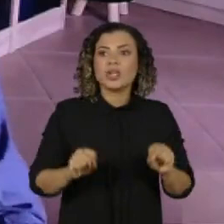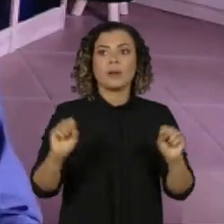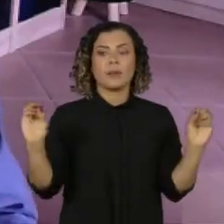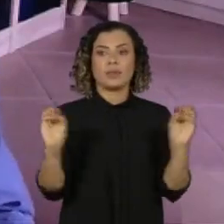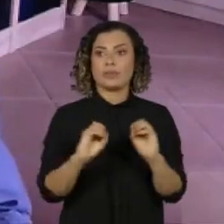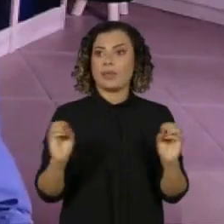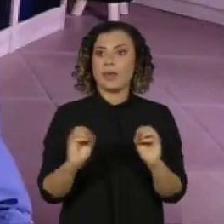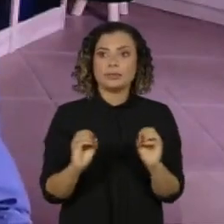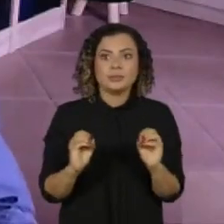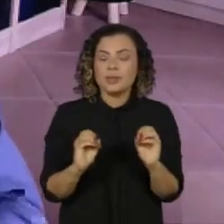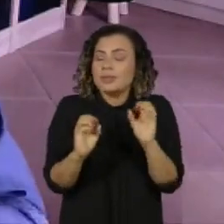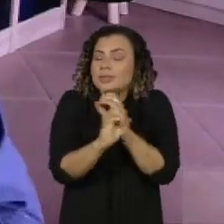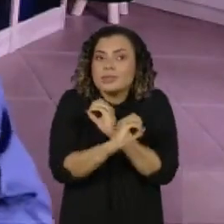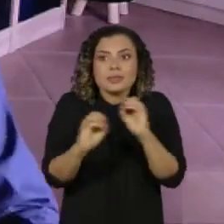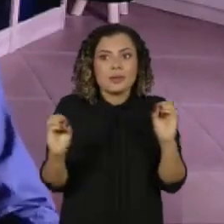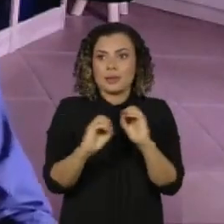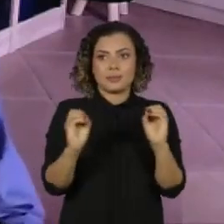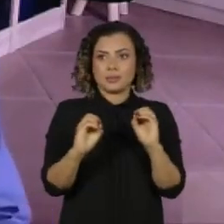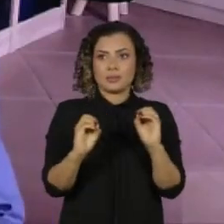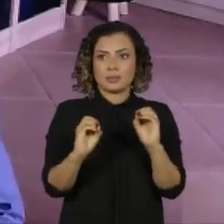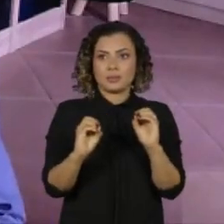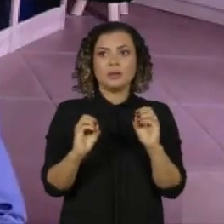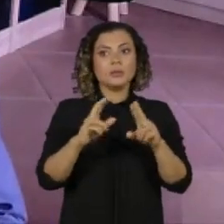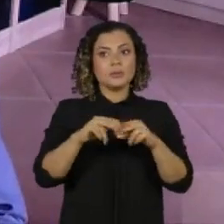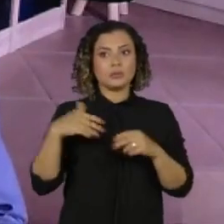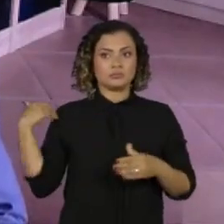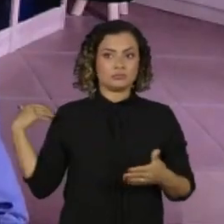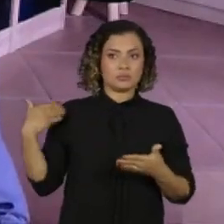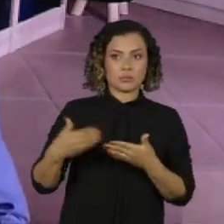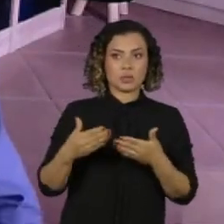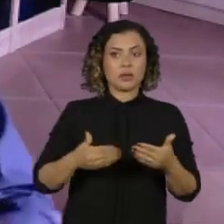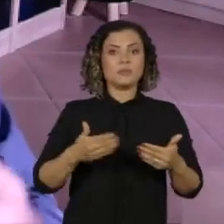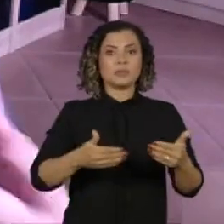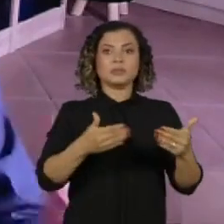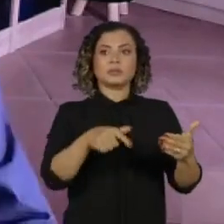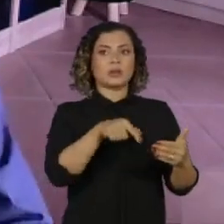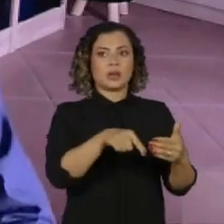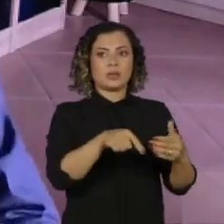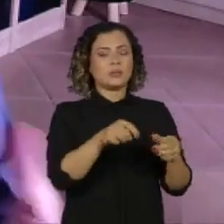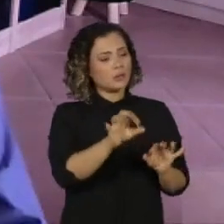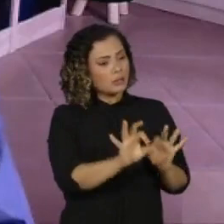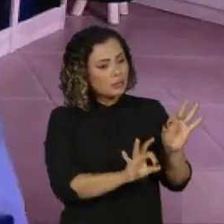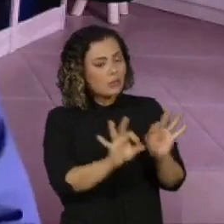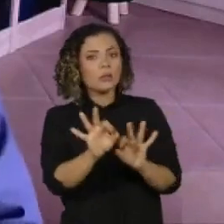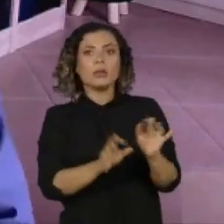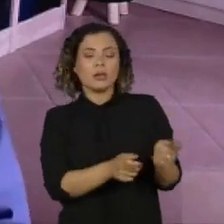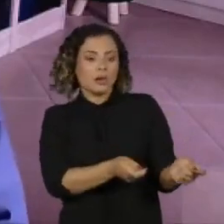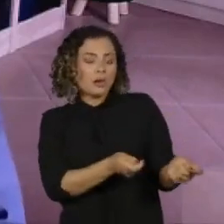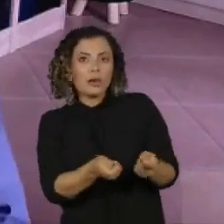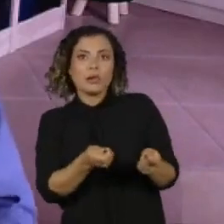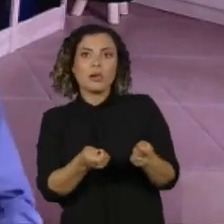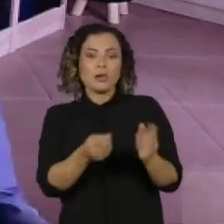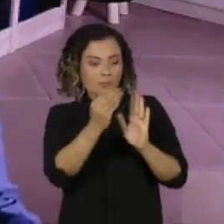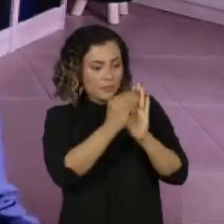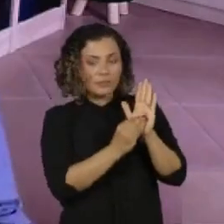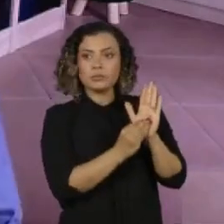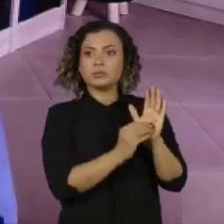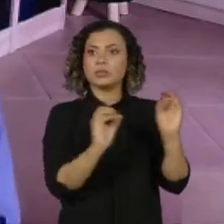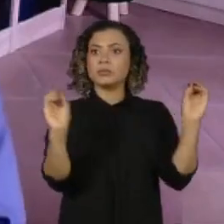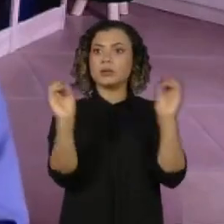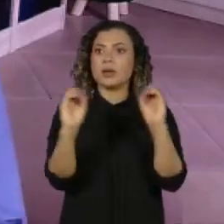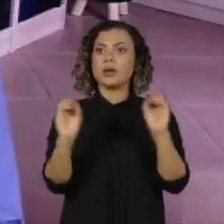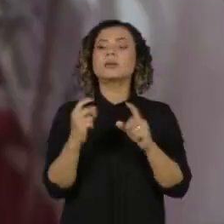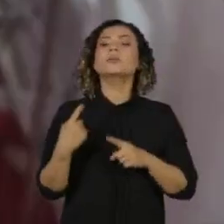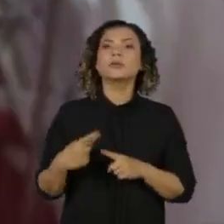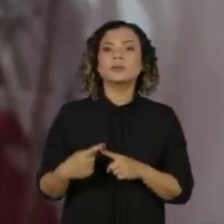desestruturou basicamente tudo aquilo que fazia com que o Ministério pudesse comandar, coordenar a resposta. O resultado